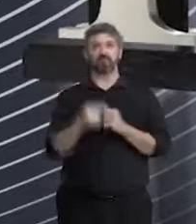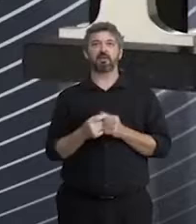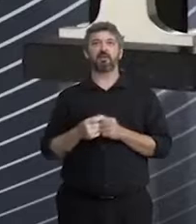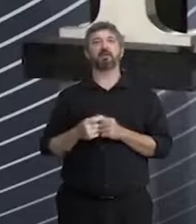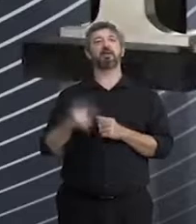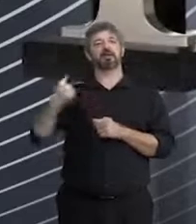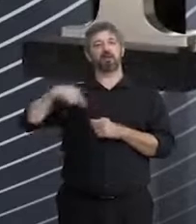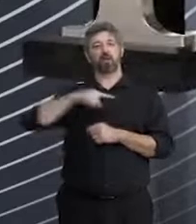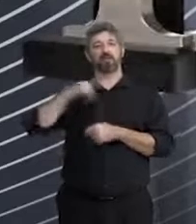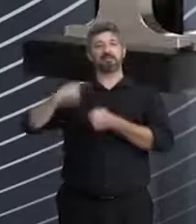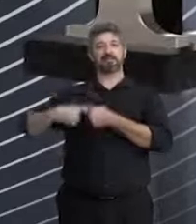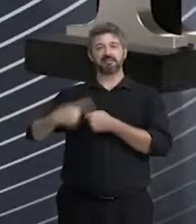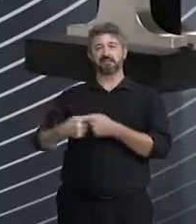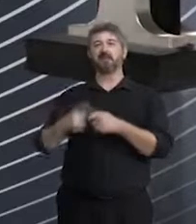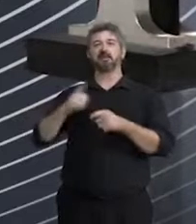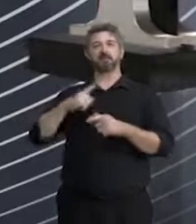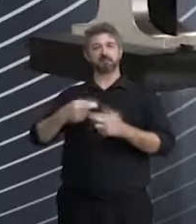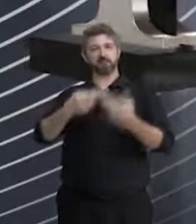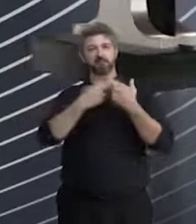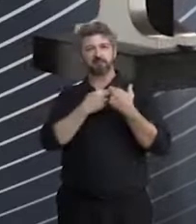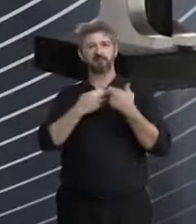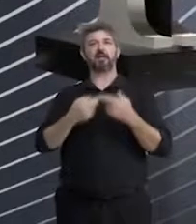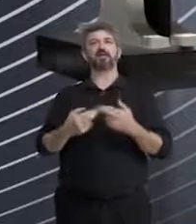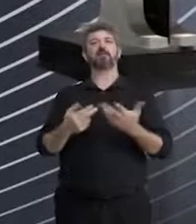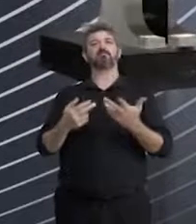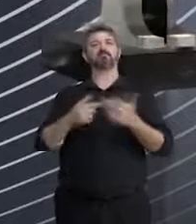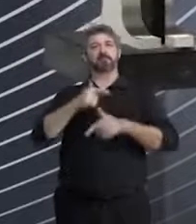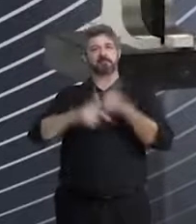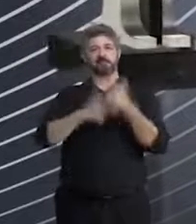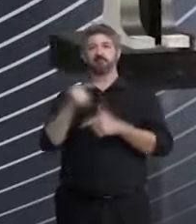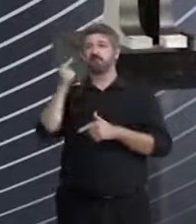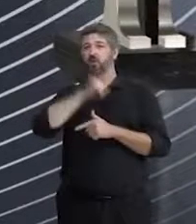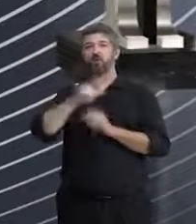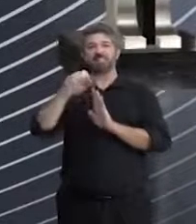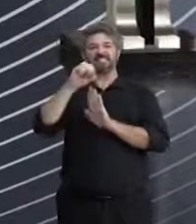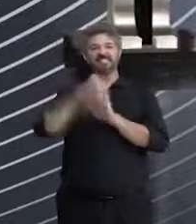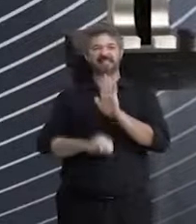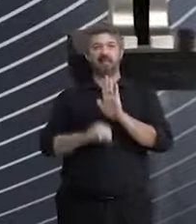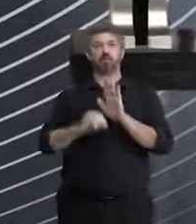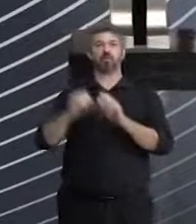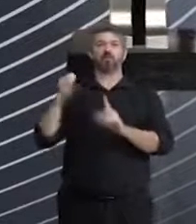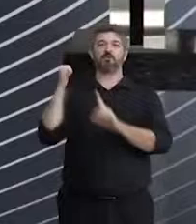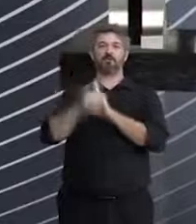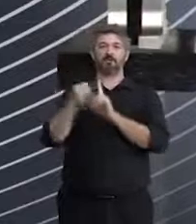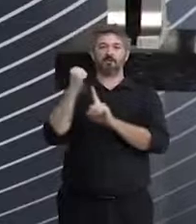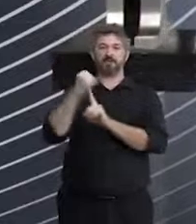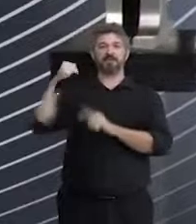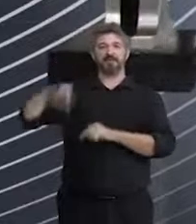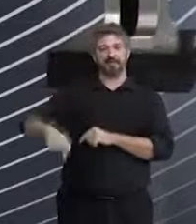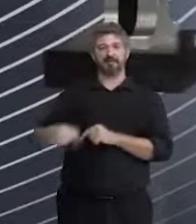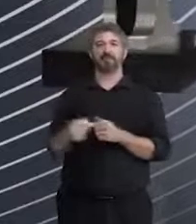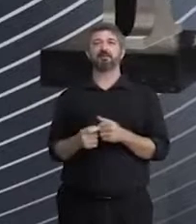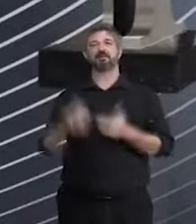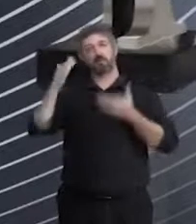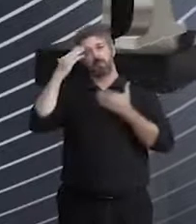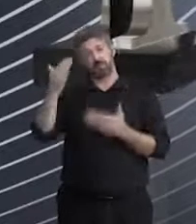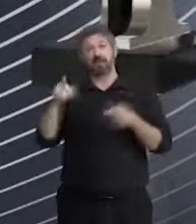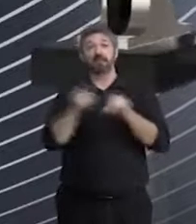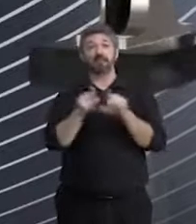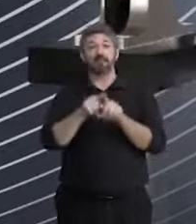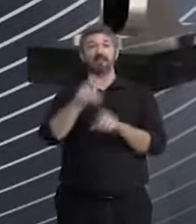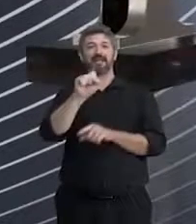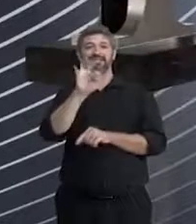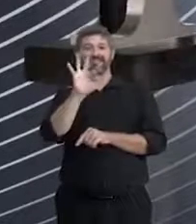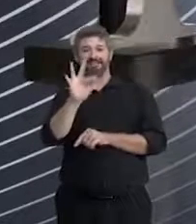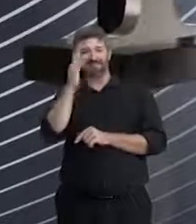com muita responsabilidade, com muito trabalho, estamos conseguindo zerar os feminicídios. Mais uma vez, obrigada. E obrigada ao STF por colocar